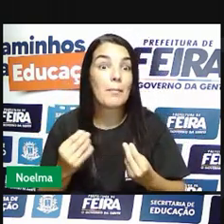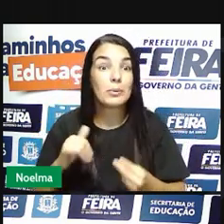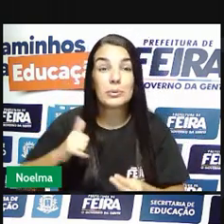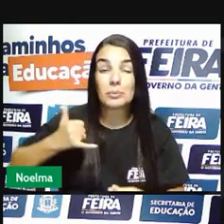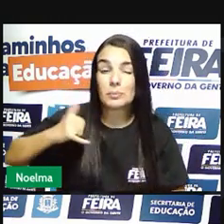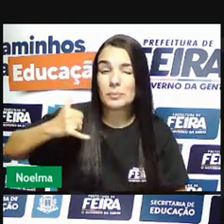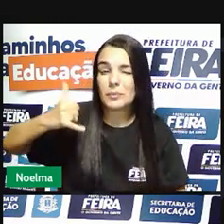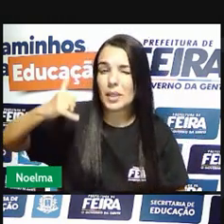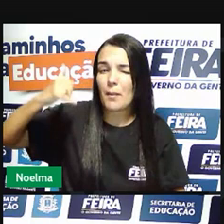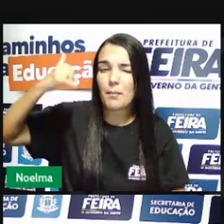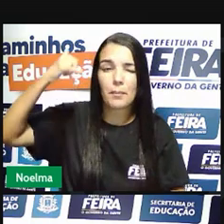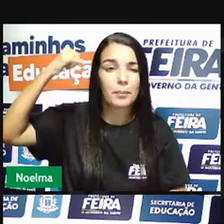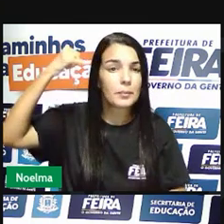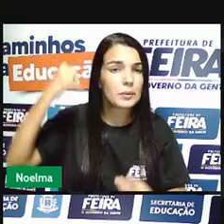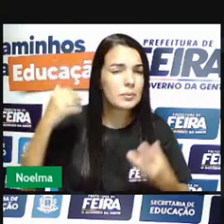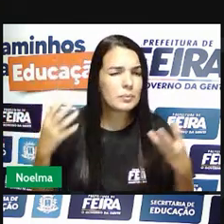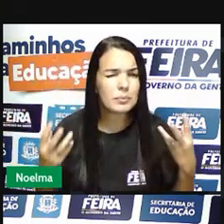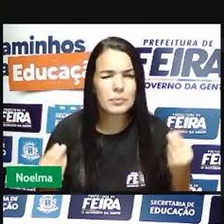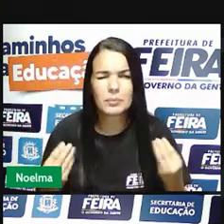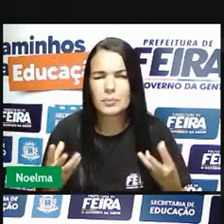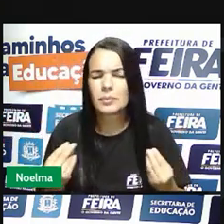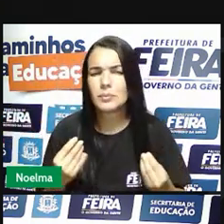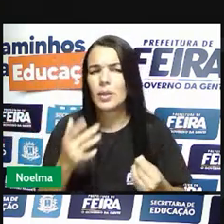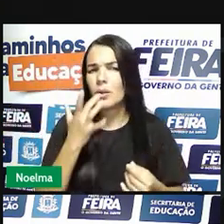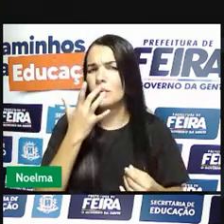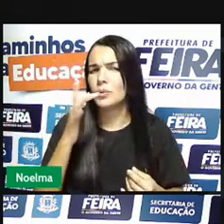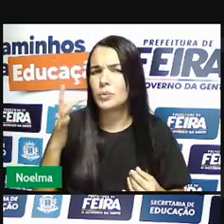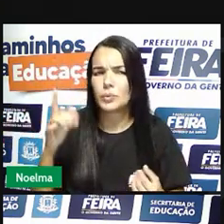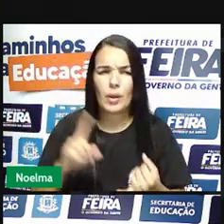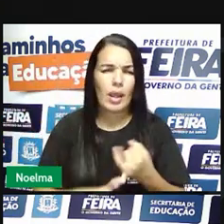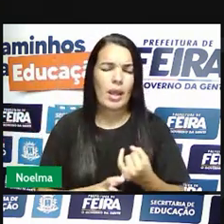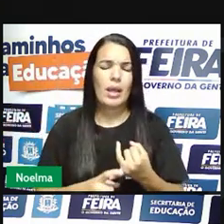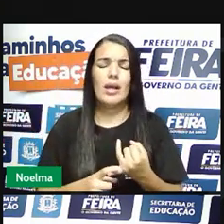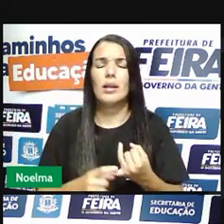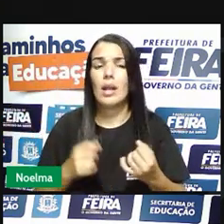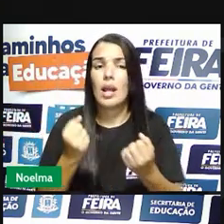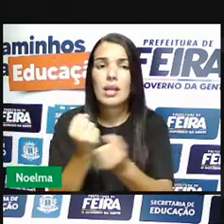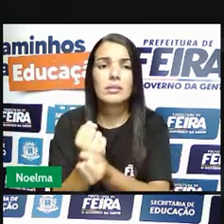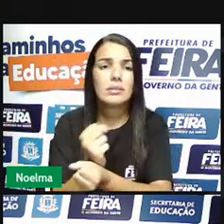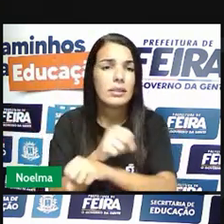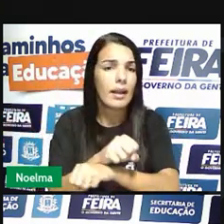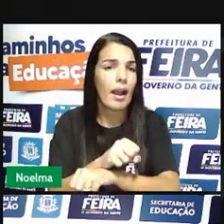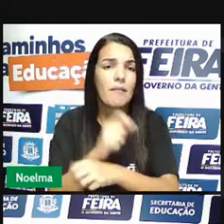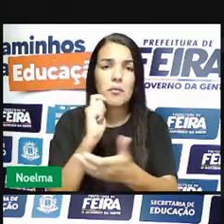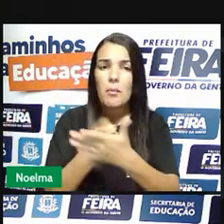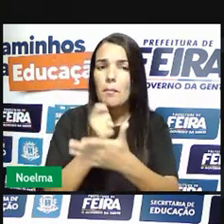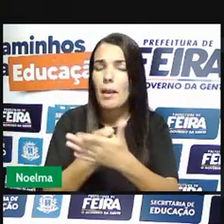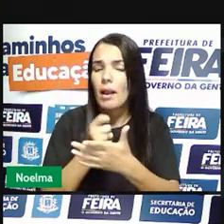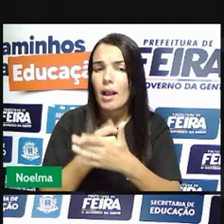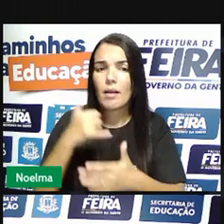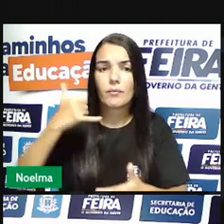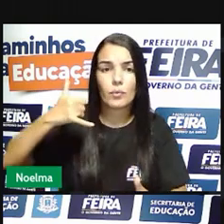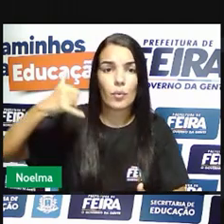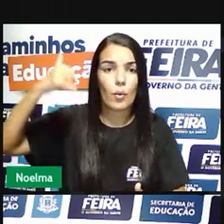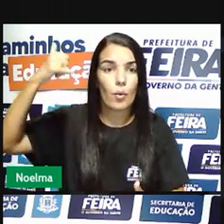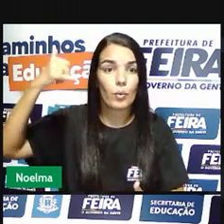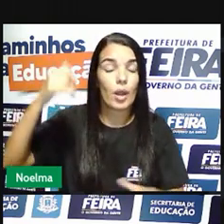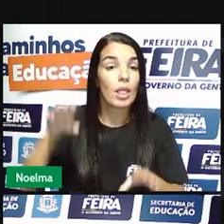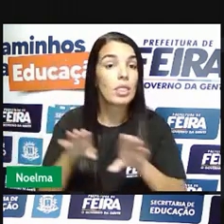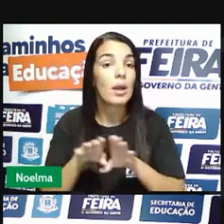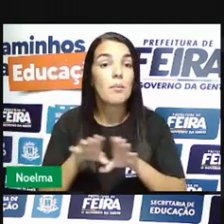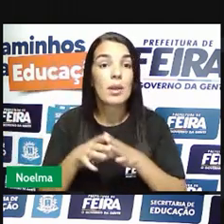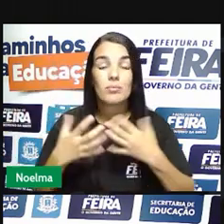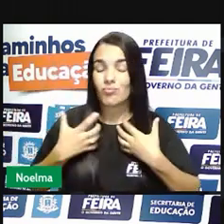muito imposto naquela época, porque eu tinha esse imposto do ouro, o imposto de escravo, a insatisfação popular com aquela situação,